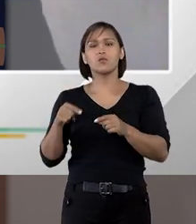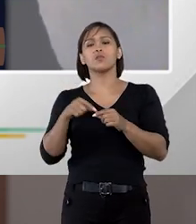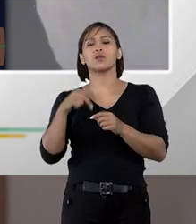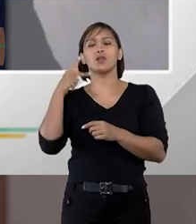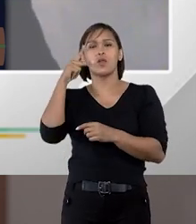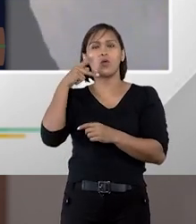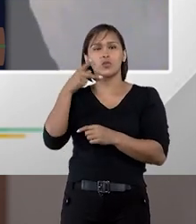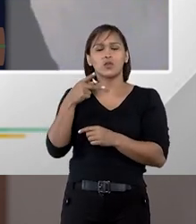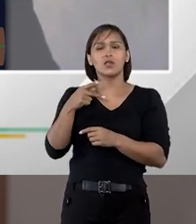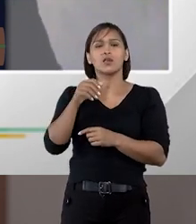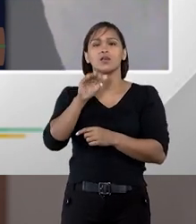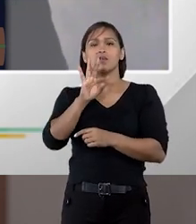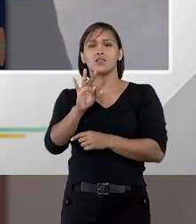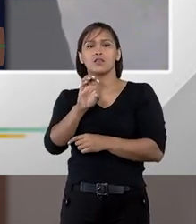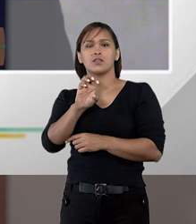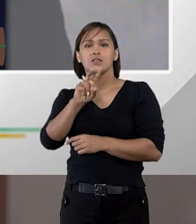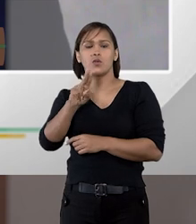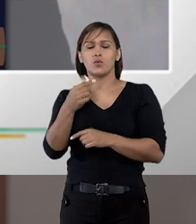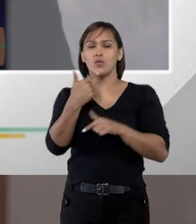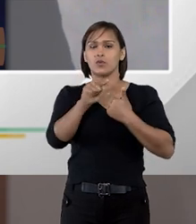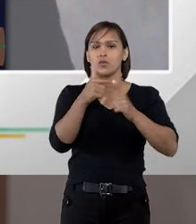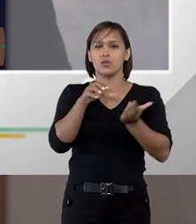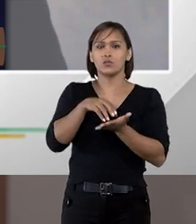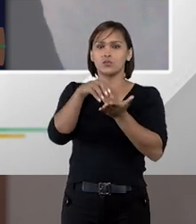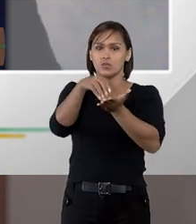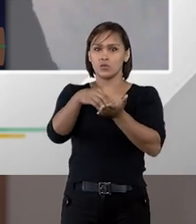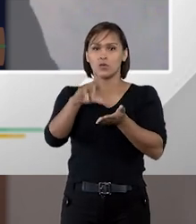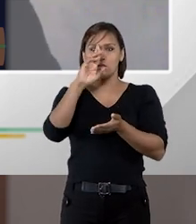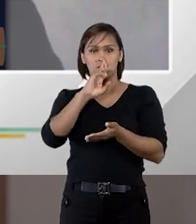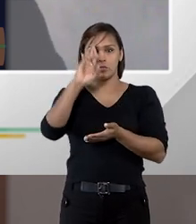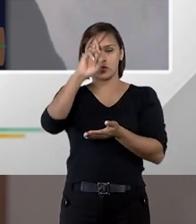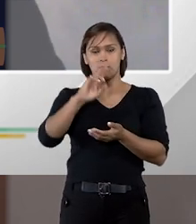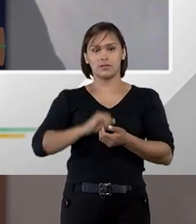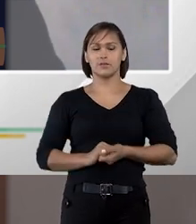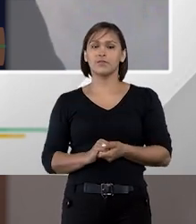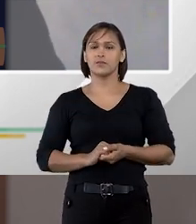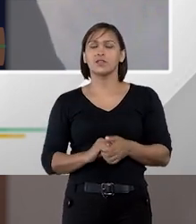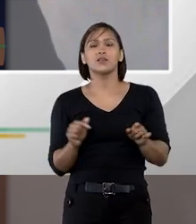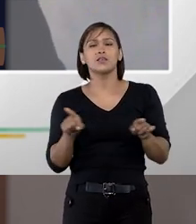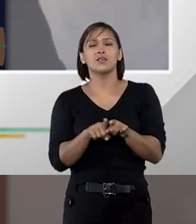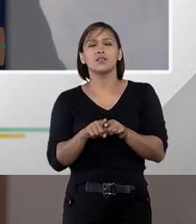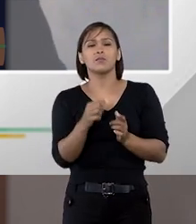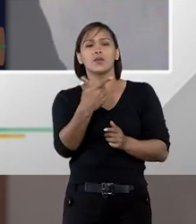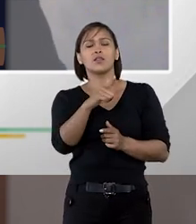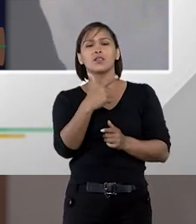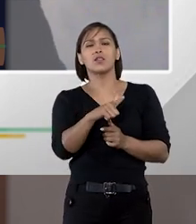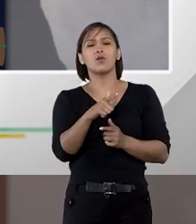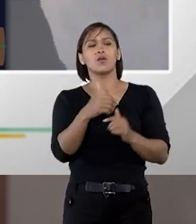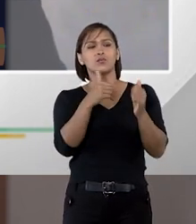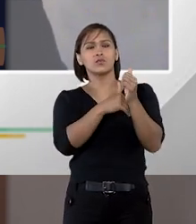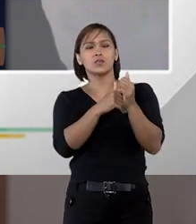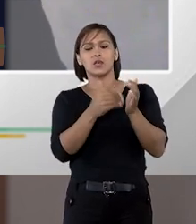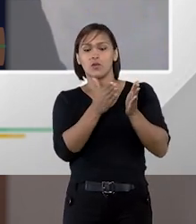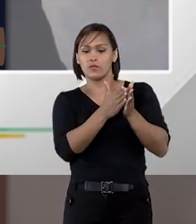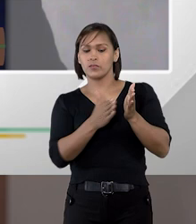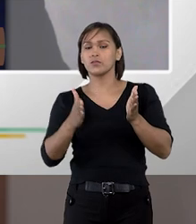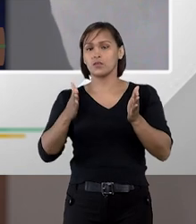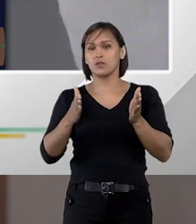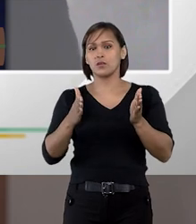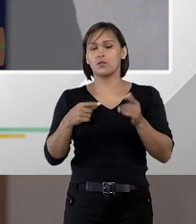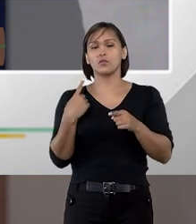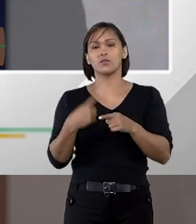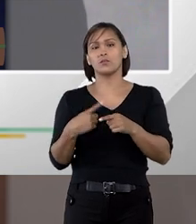controladoria tribunais de contas por exemplo e outros órgãos de controle e também não é um sigilo absoluto no tempo